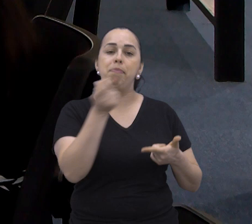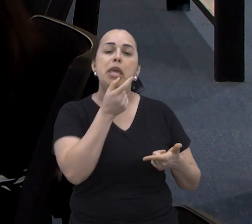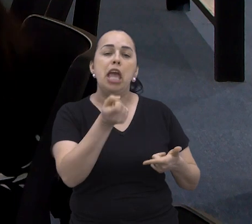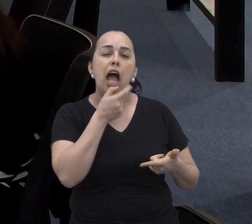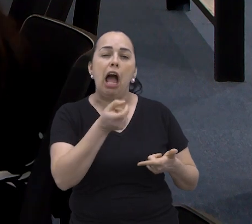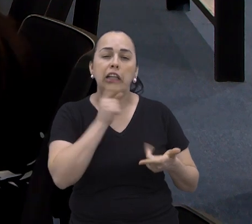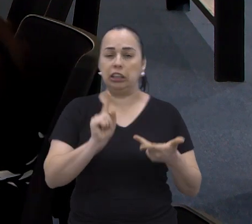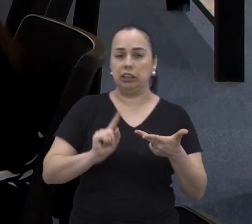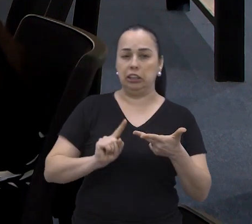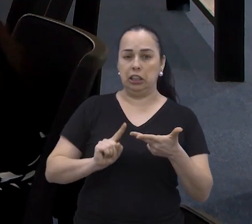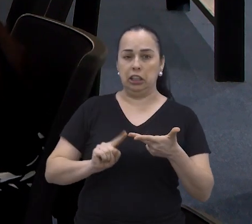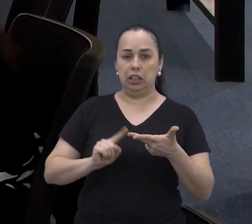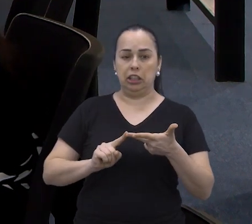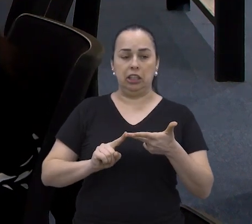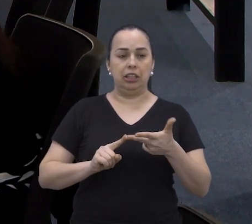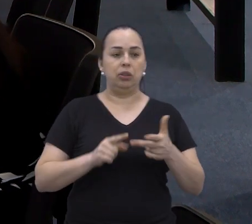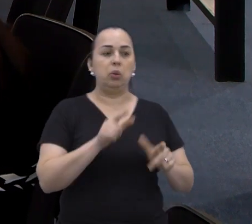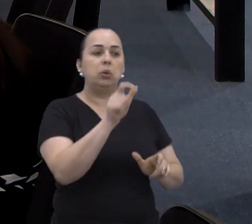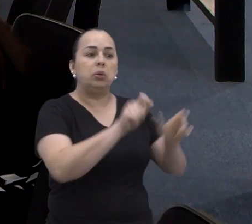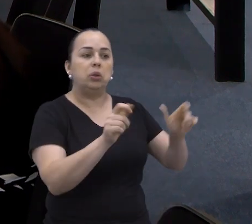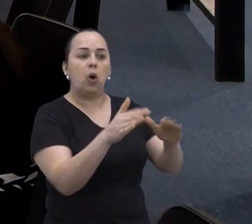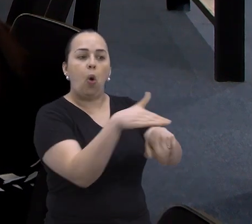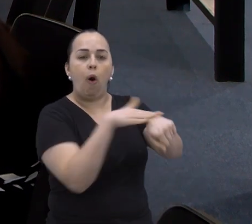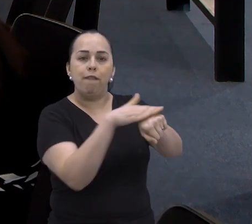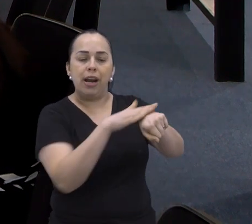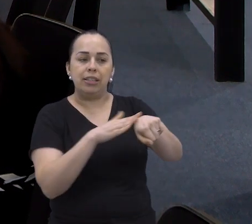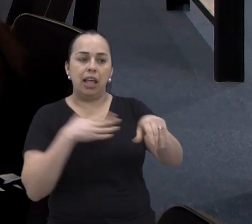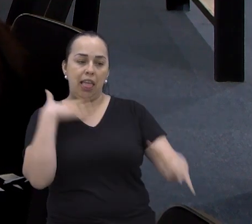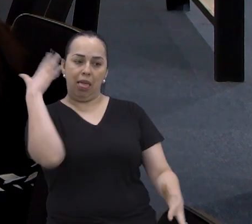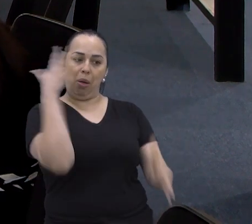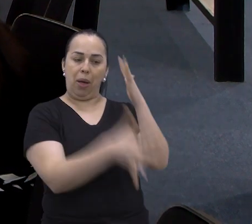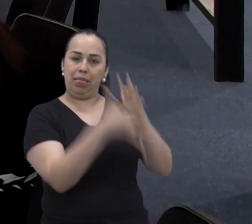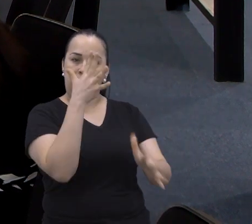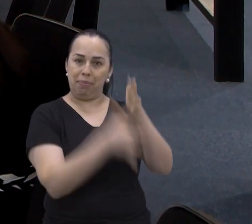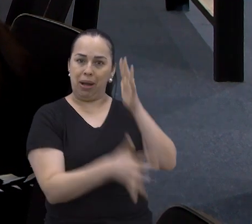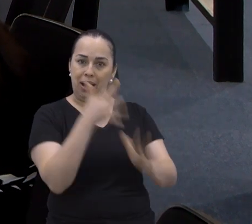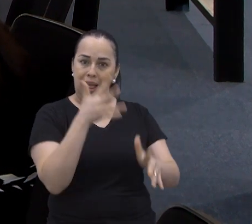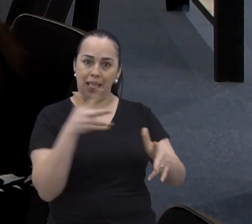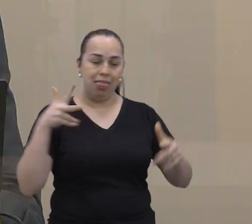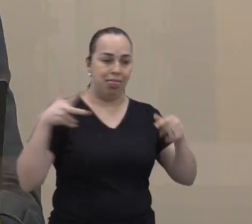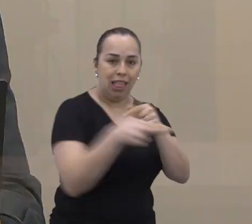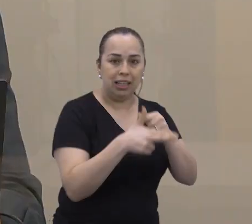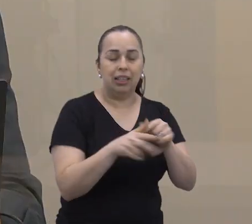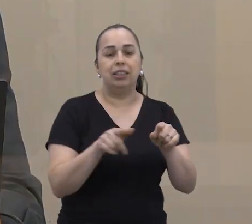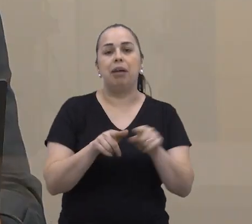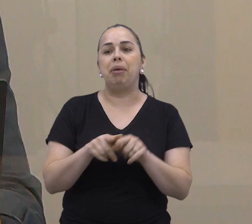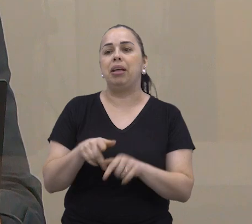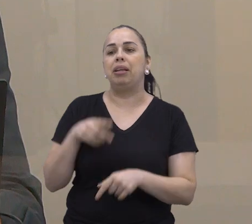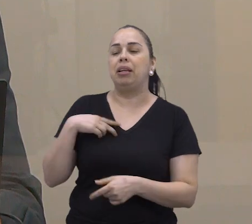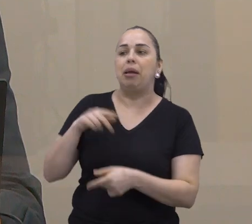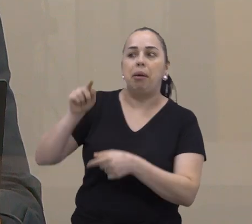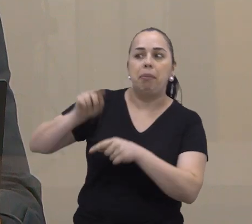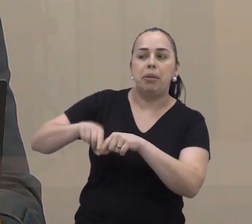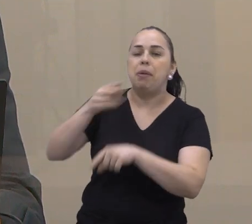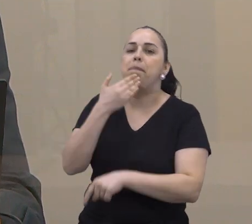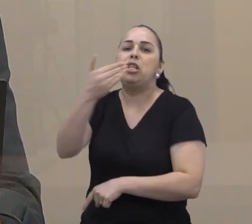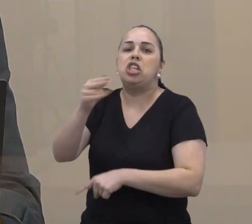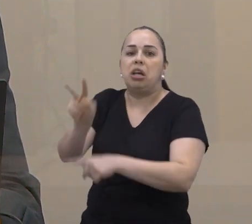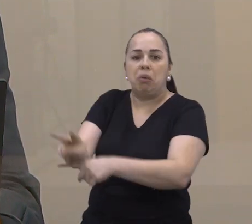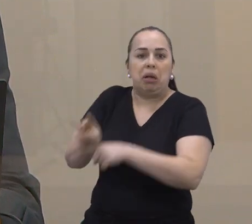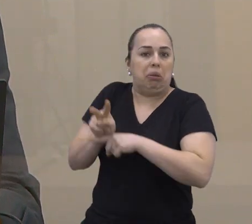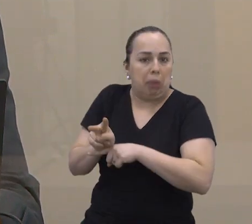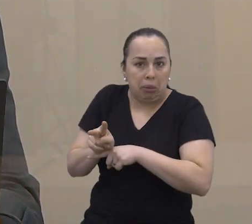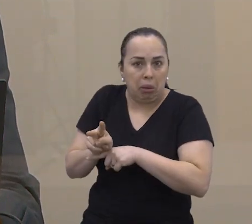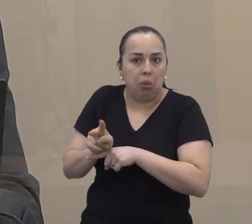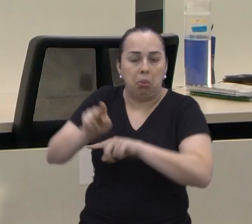alto, fazer piadas fora de hora, se intrometer em assuntos e demandas alheias e até mesmo pedir emprestados